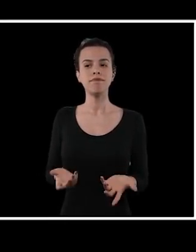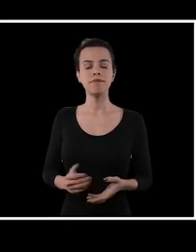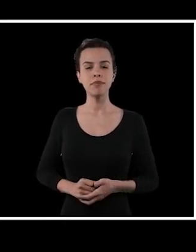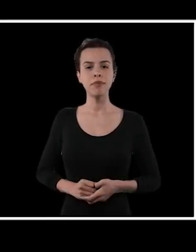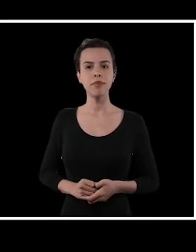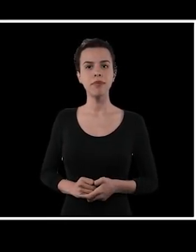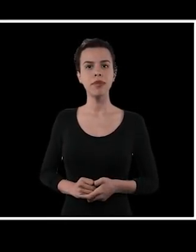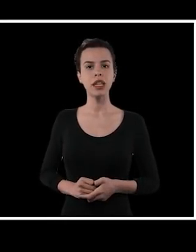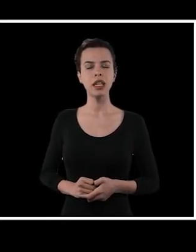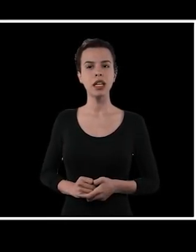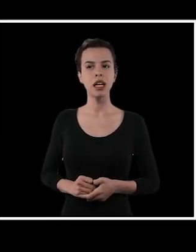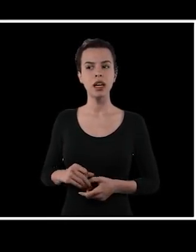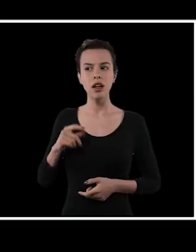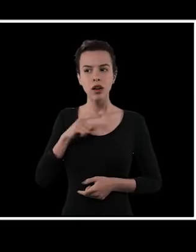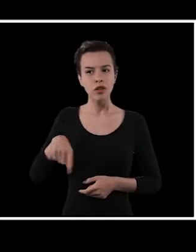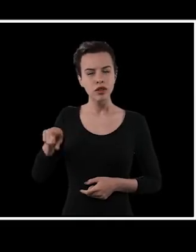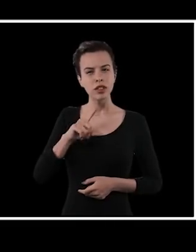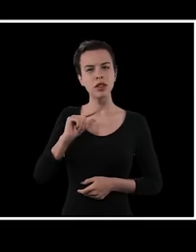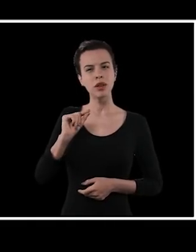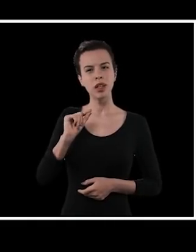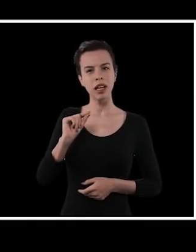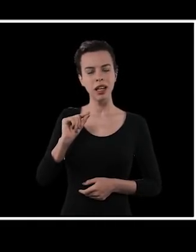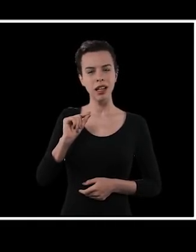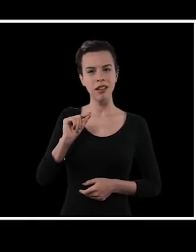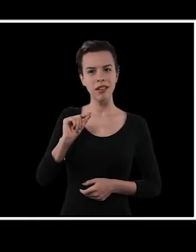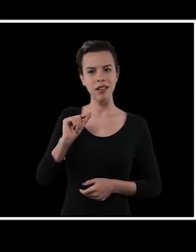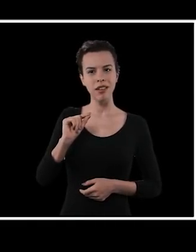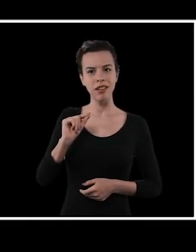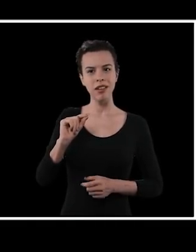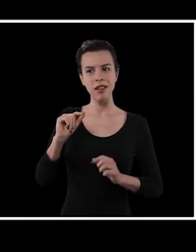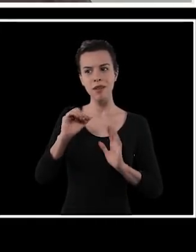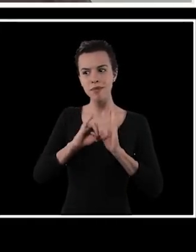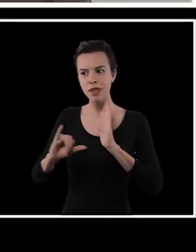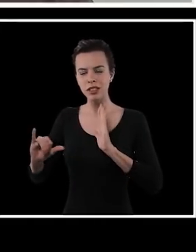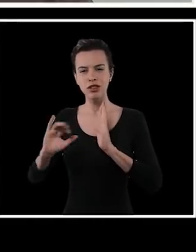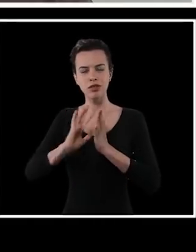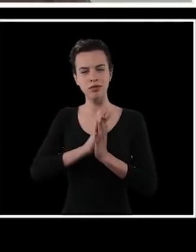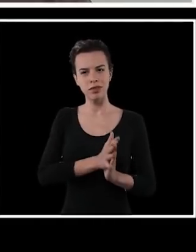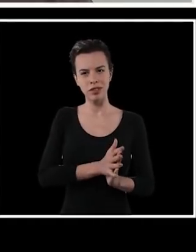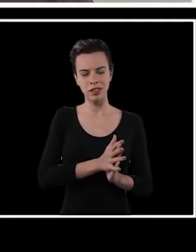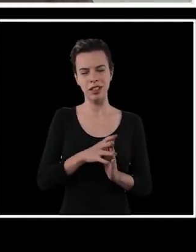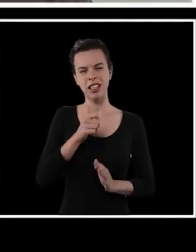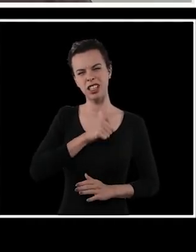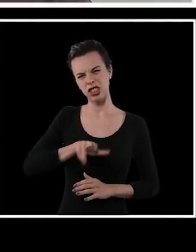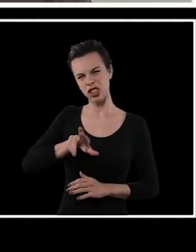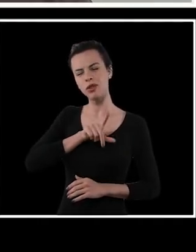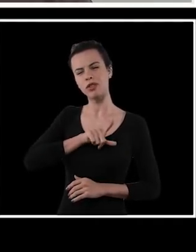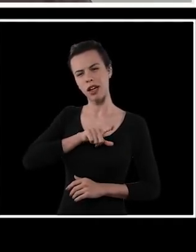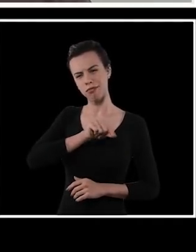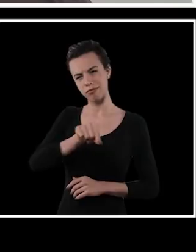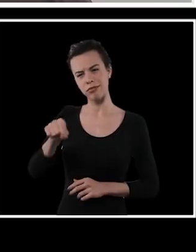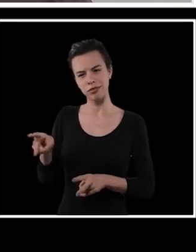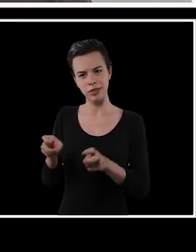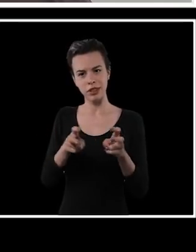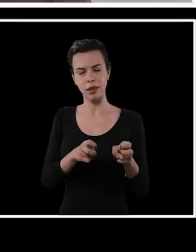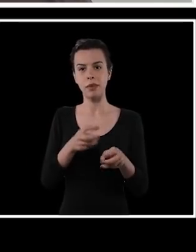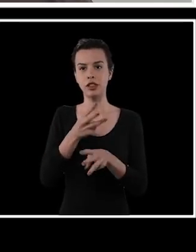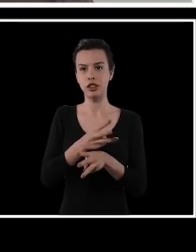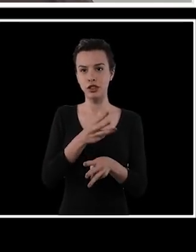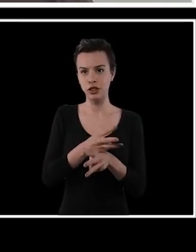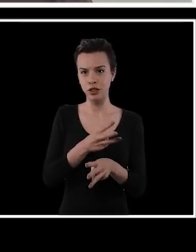porque você mata o mensageiro, nas religiões você tem muito isso, você tem, por exemplo,